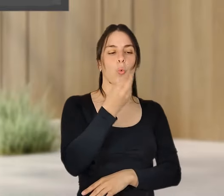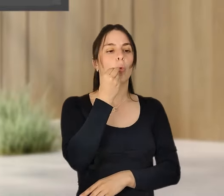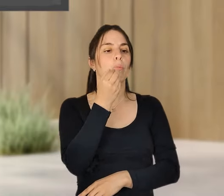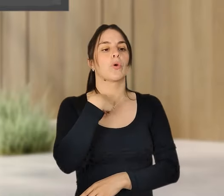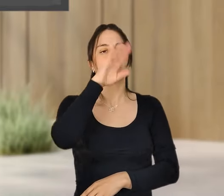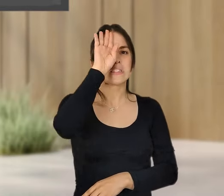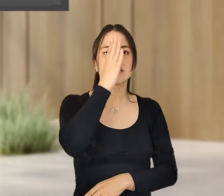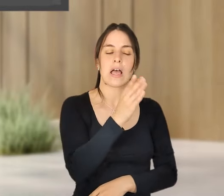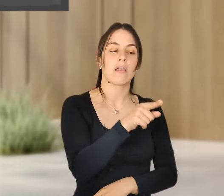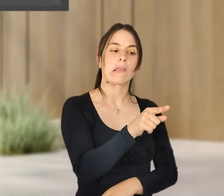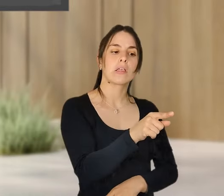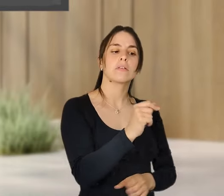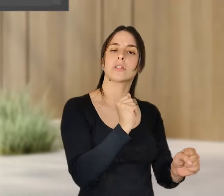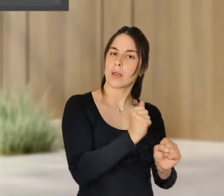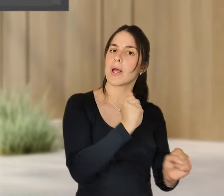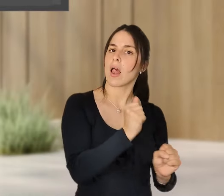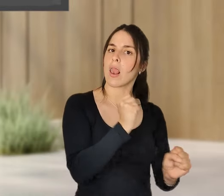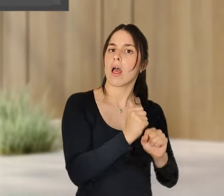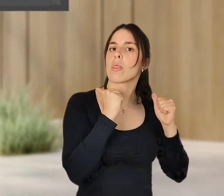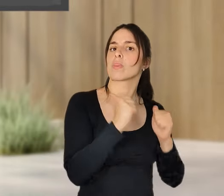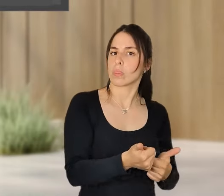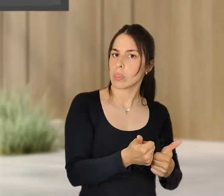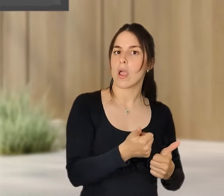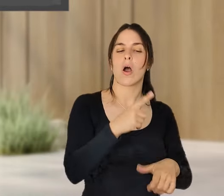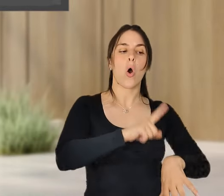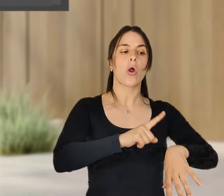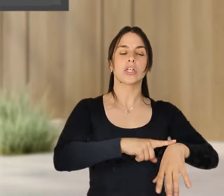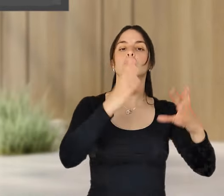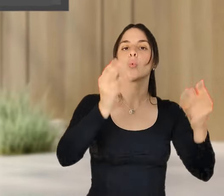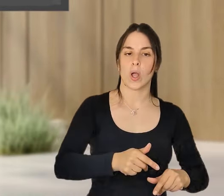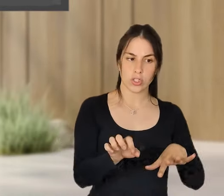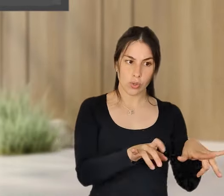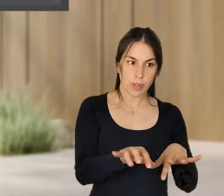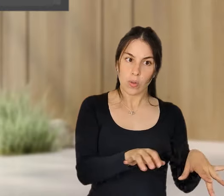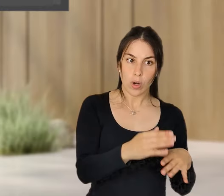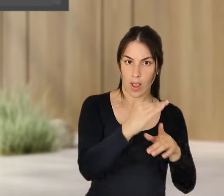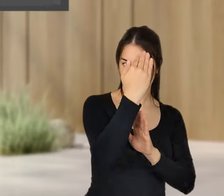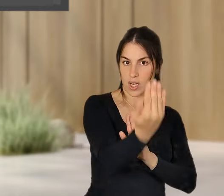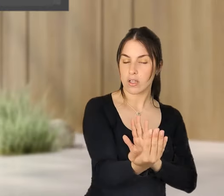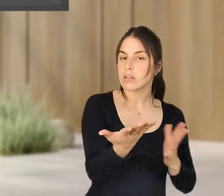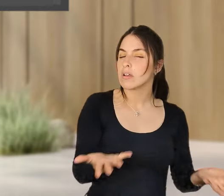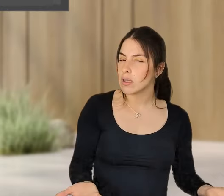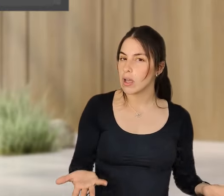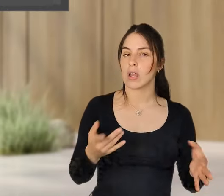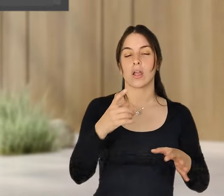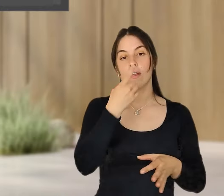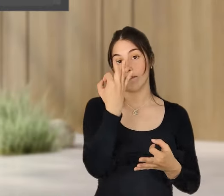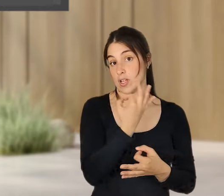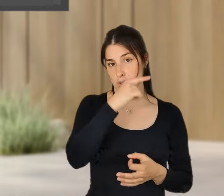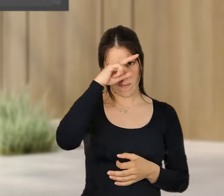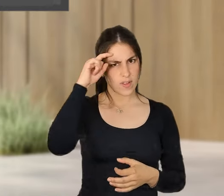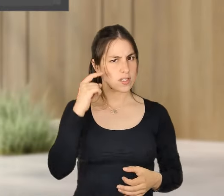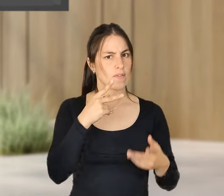muitas vezes que se associa ao número de horas que está a trabalhar, ou quantas horas está em frente ao computador. Sim. E então é difícil.